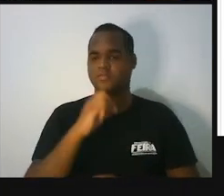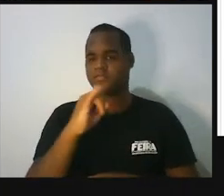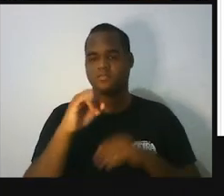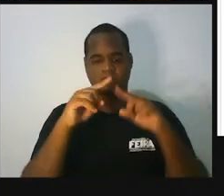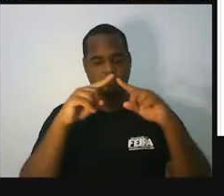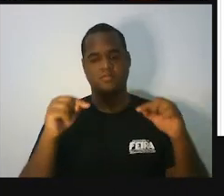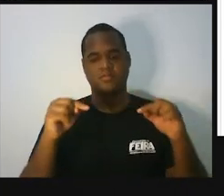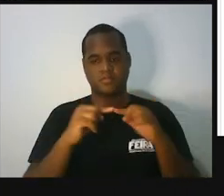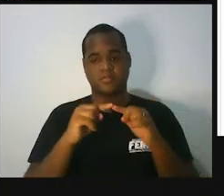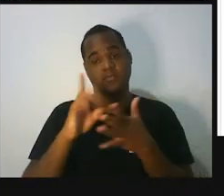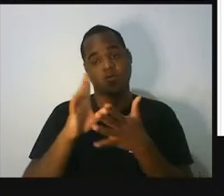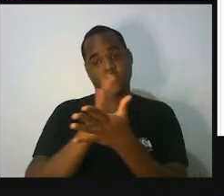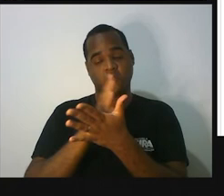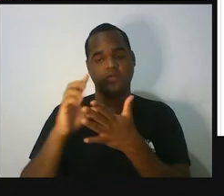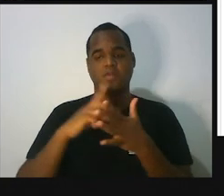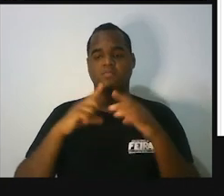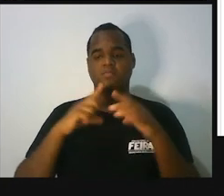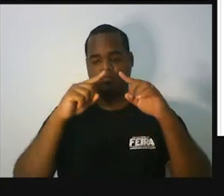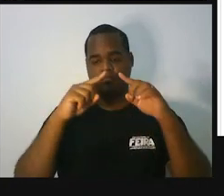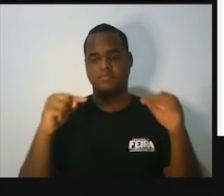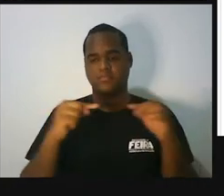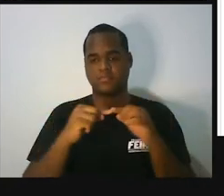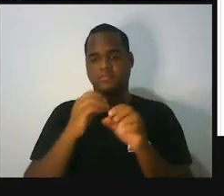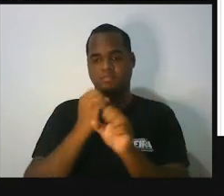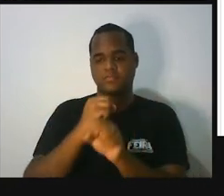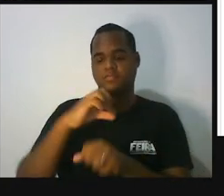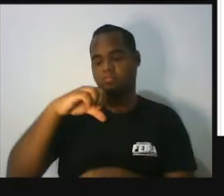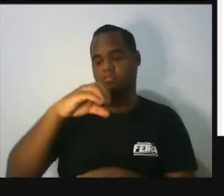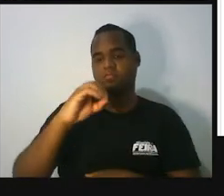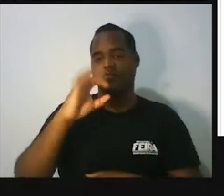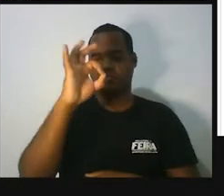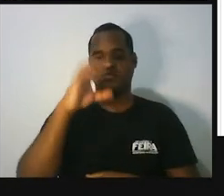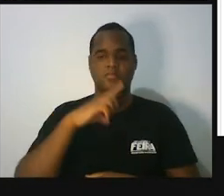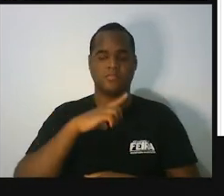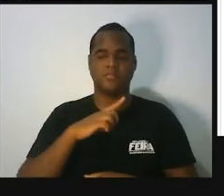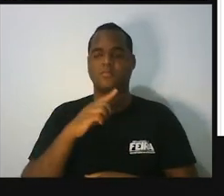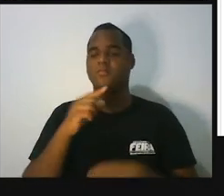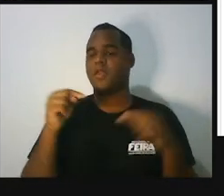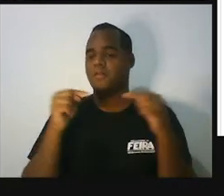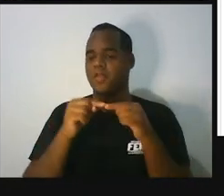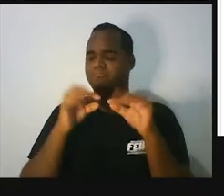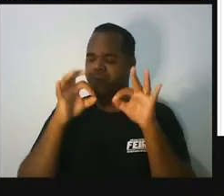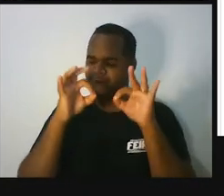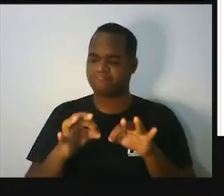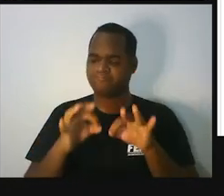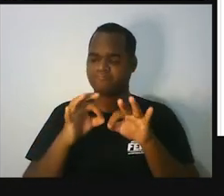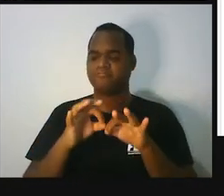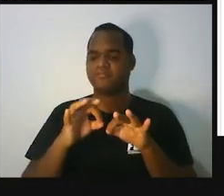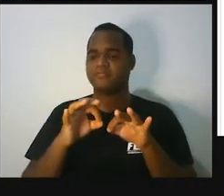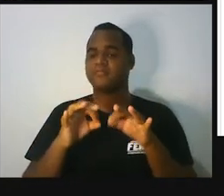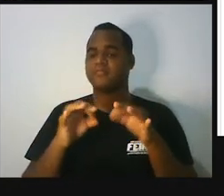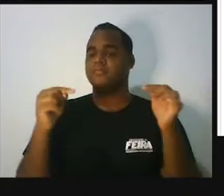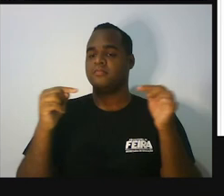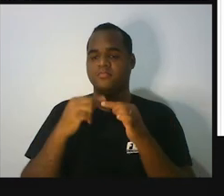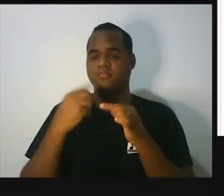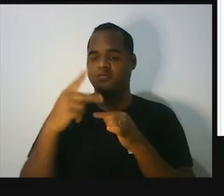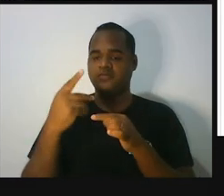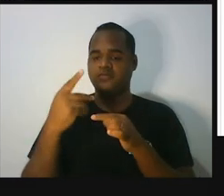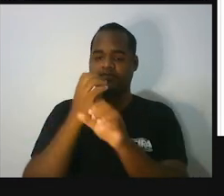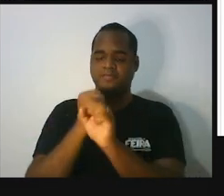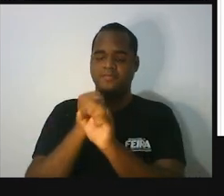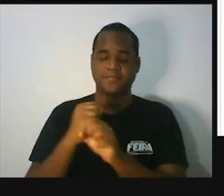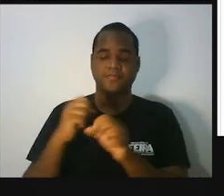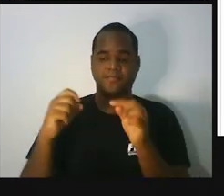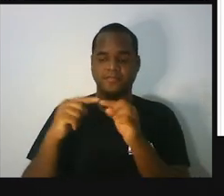um dos ângulos sendo 90 graus, sendo um ângulo reto, esse triângulo, ele é